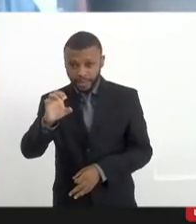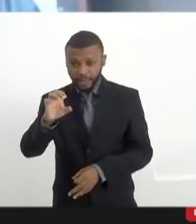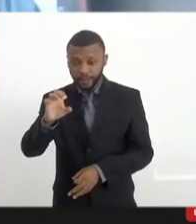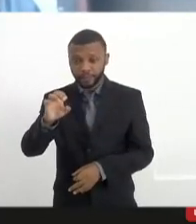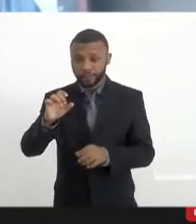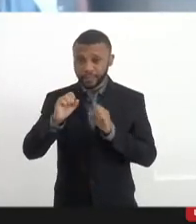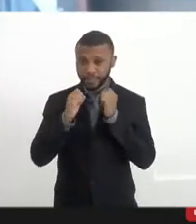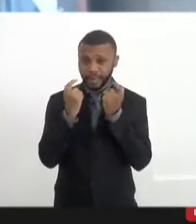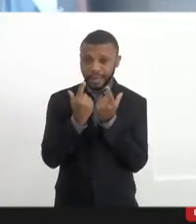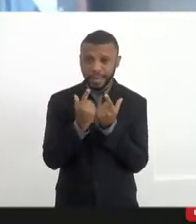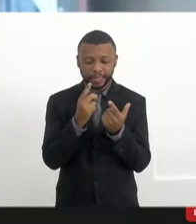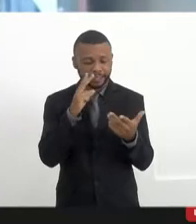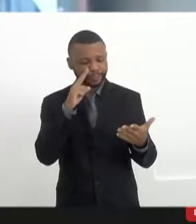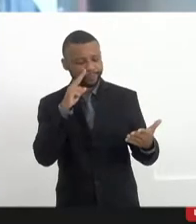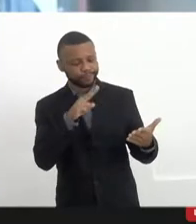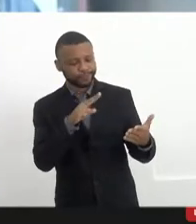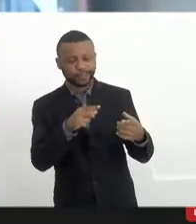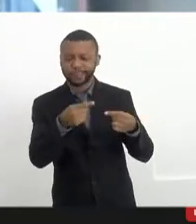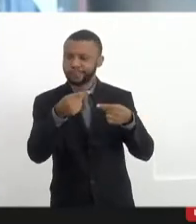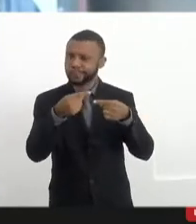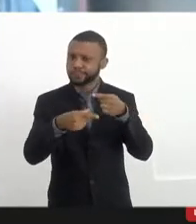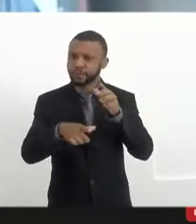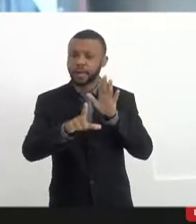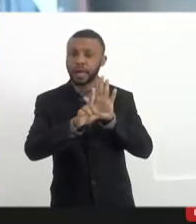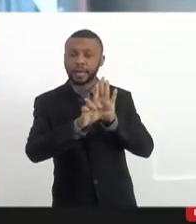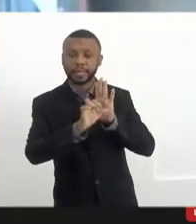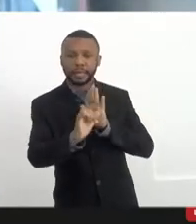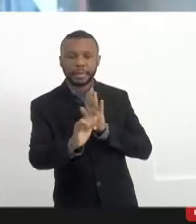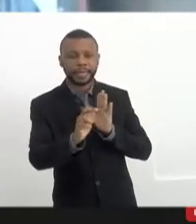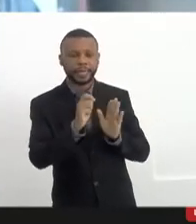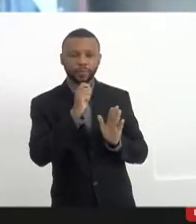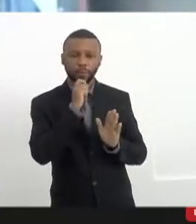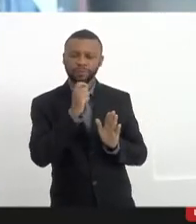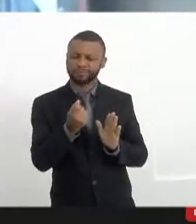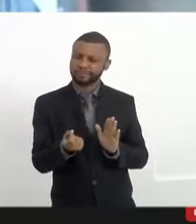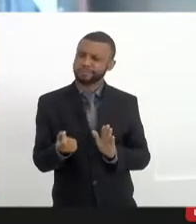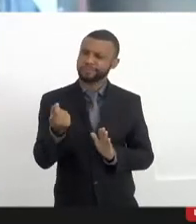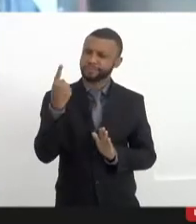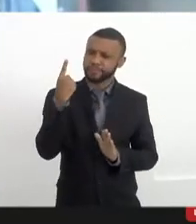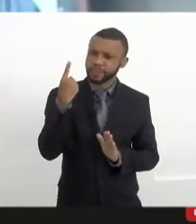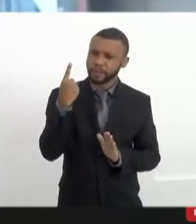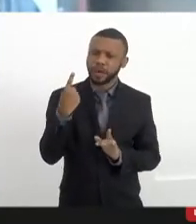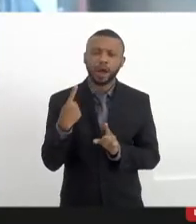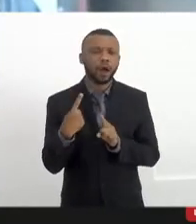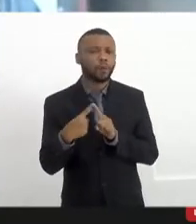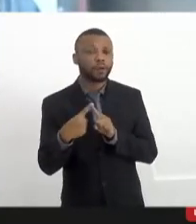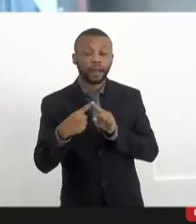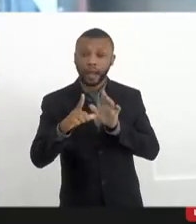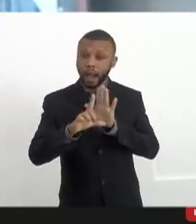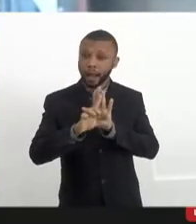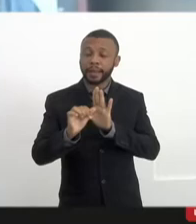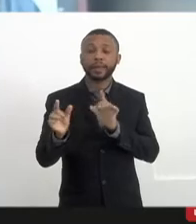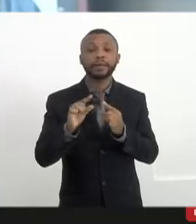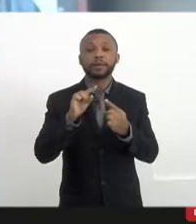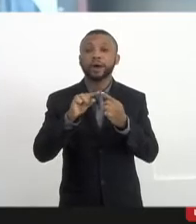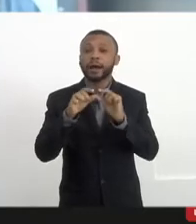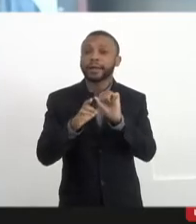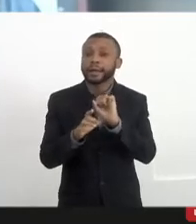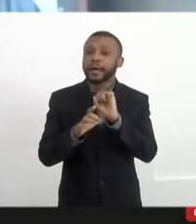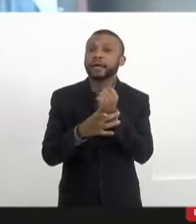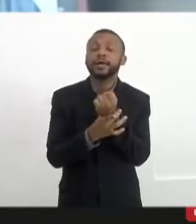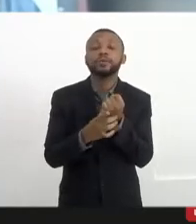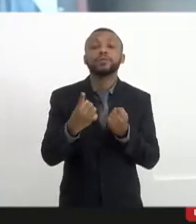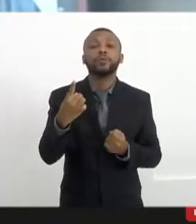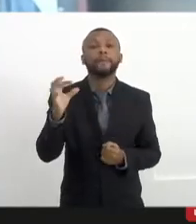inconstitucionalidade nessa lei. O que é curioso, porque a lei que garante 1%, como você